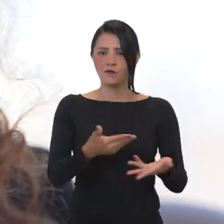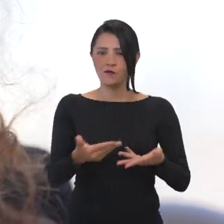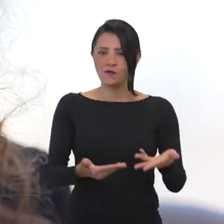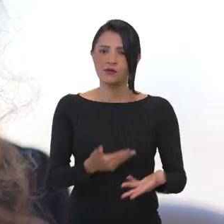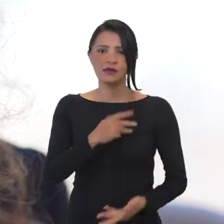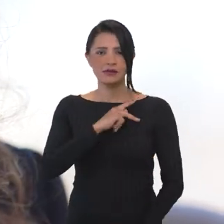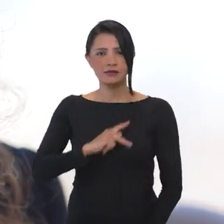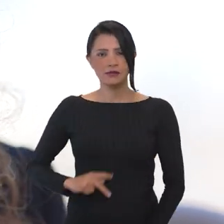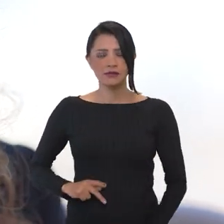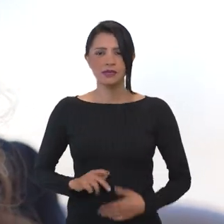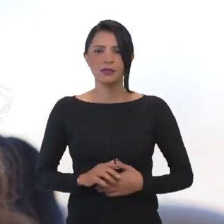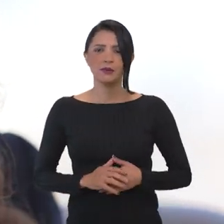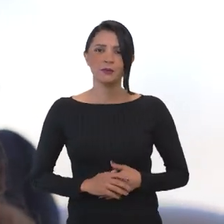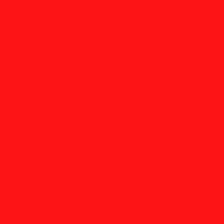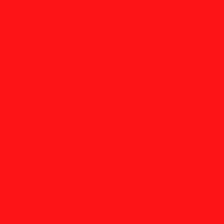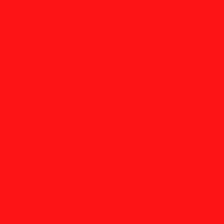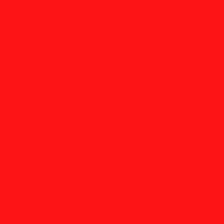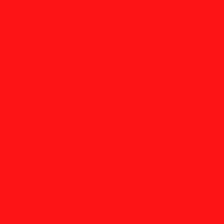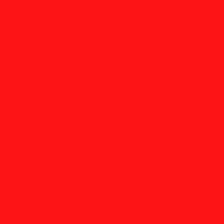Inovação em Serviços Públicos.